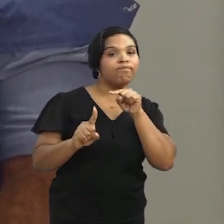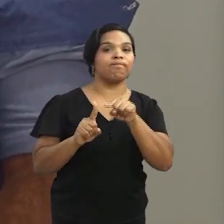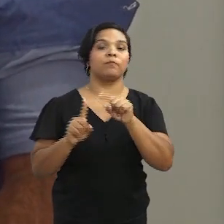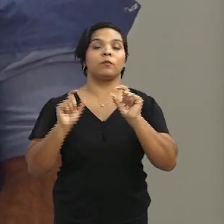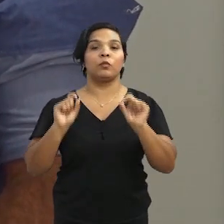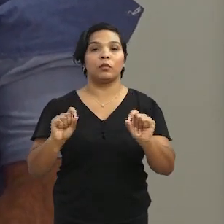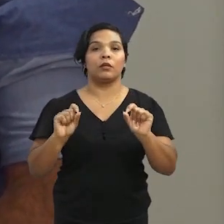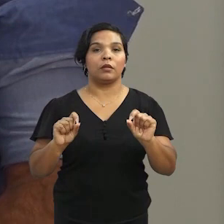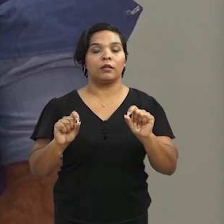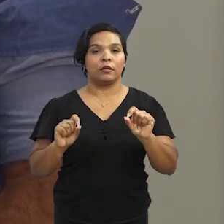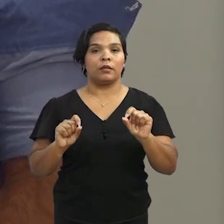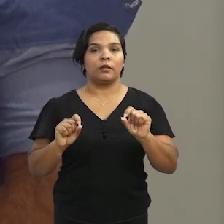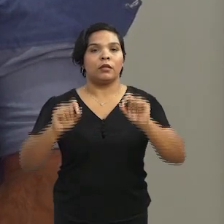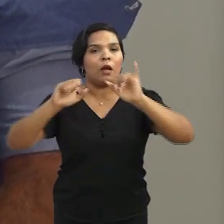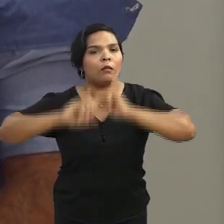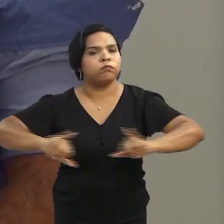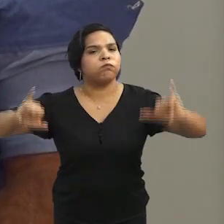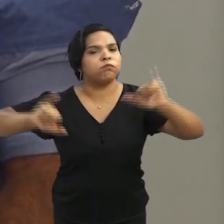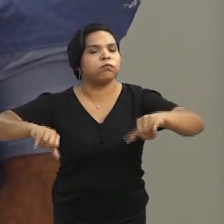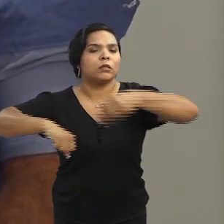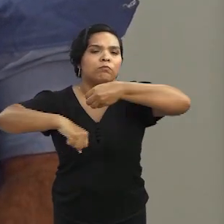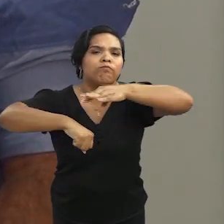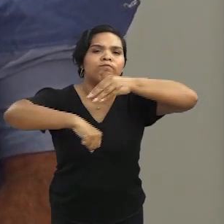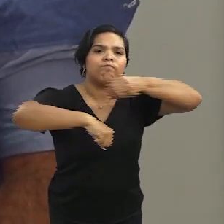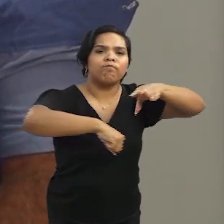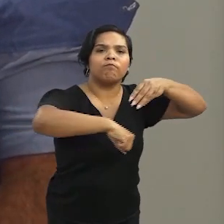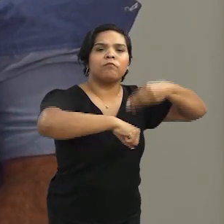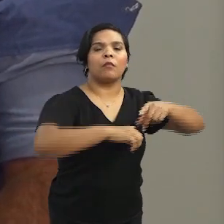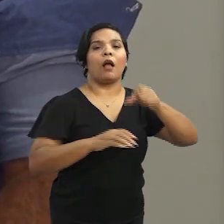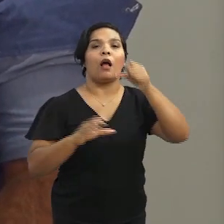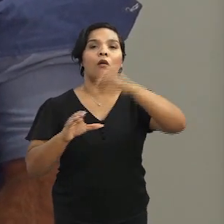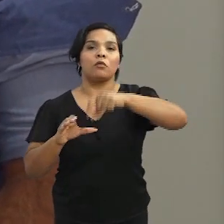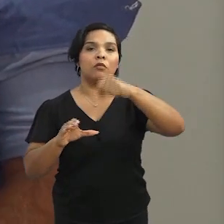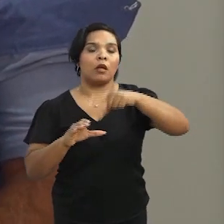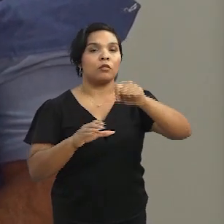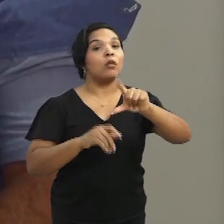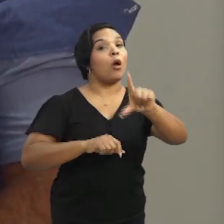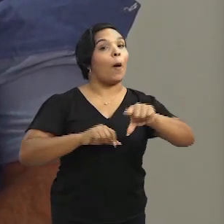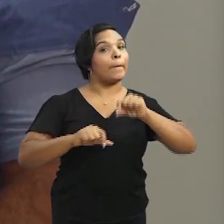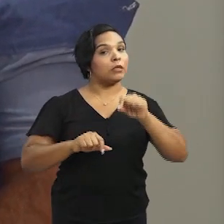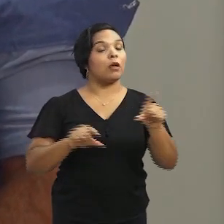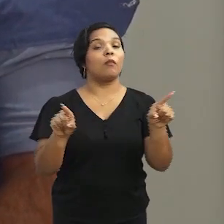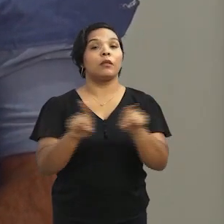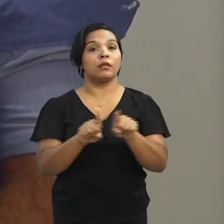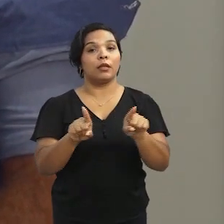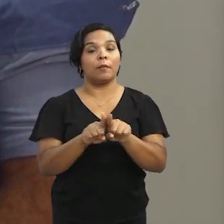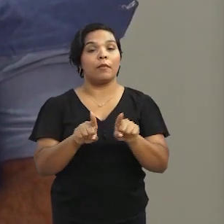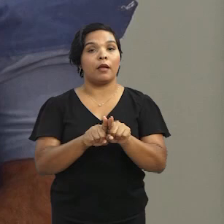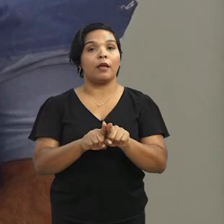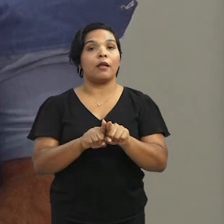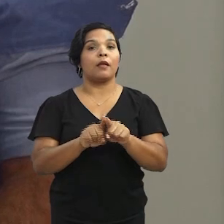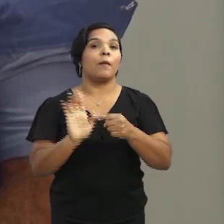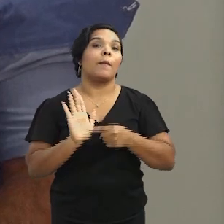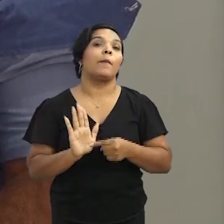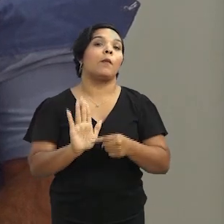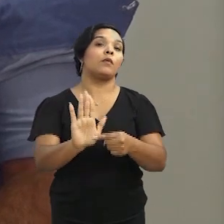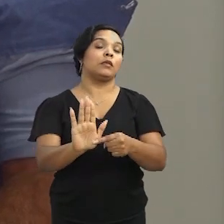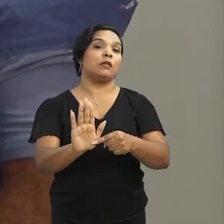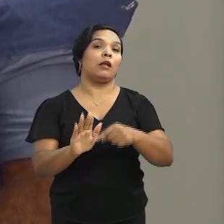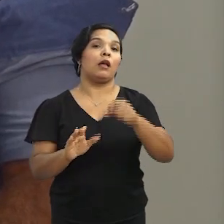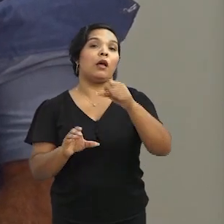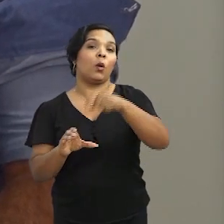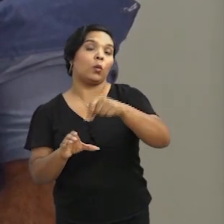intuito é divulgar a cultura como uma opção, né? E para isso, trazer